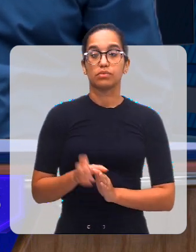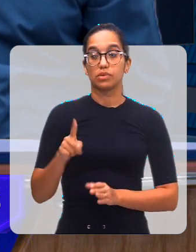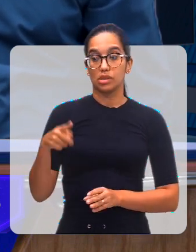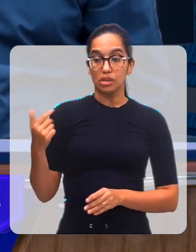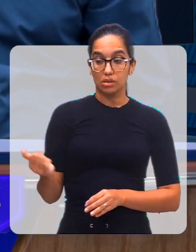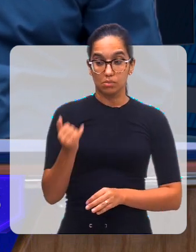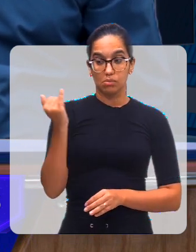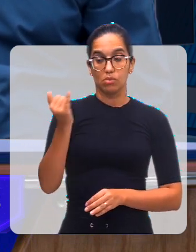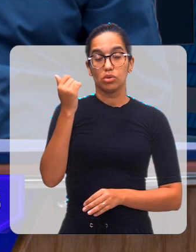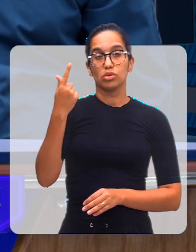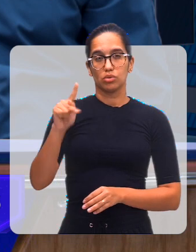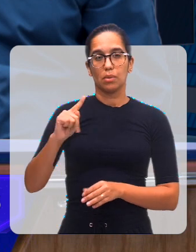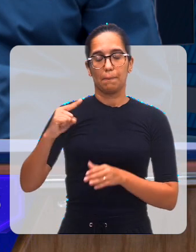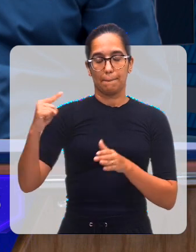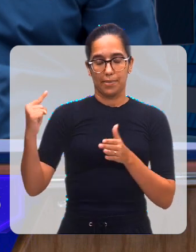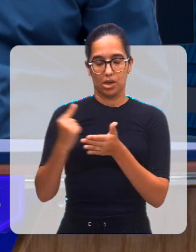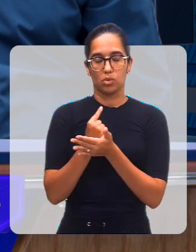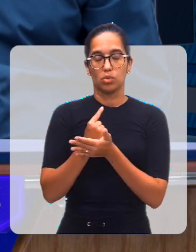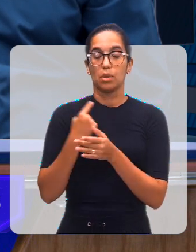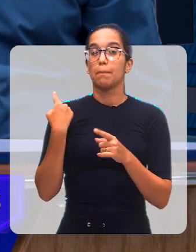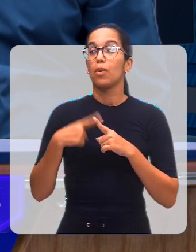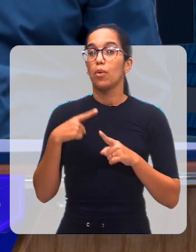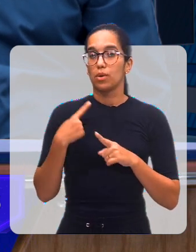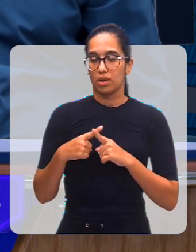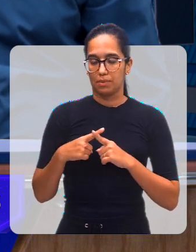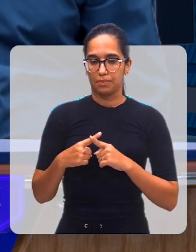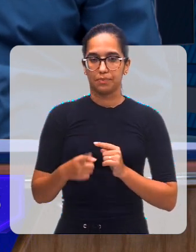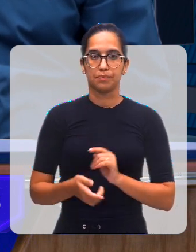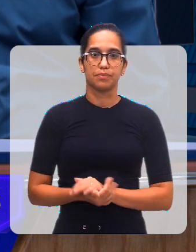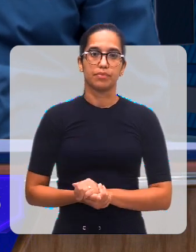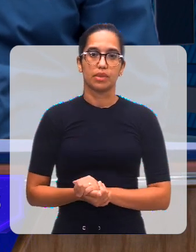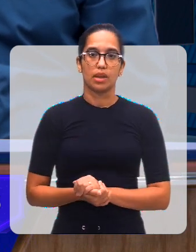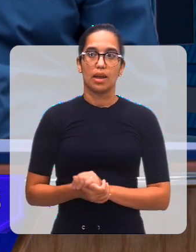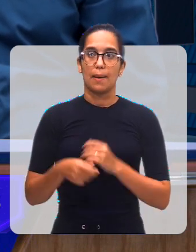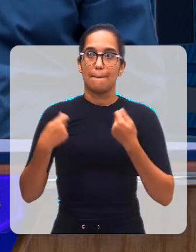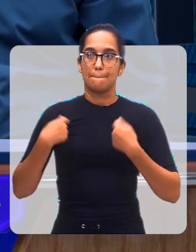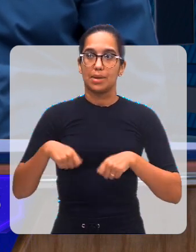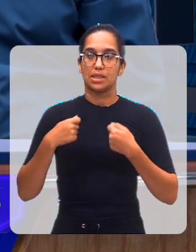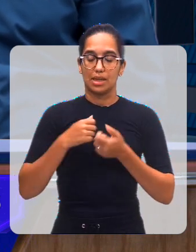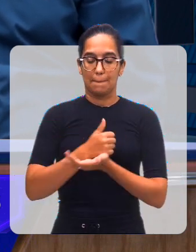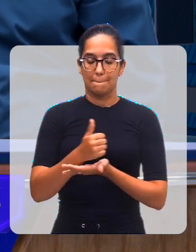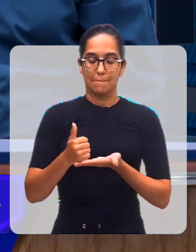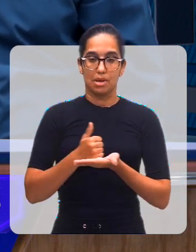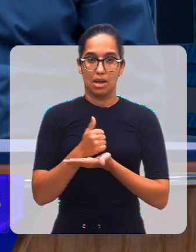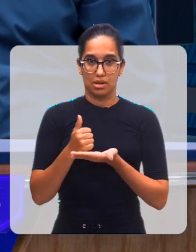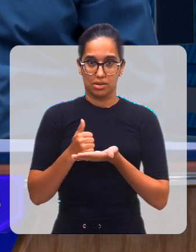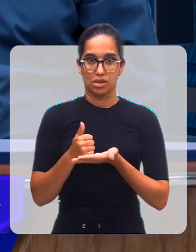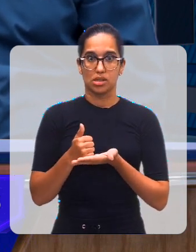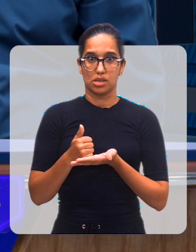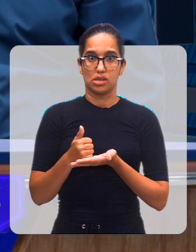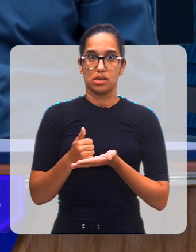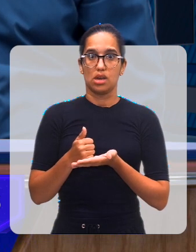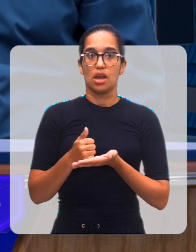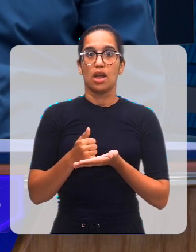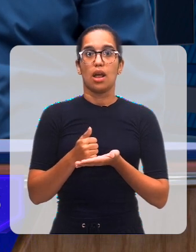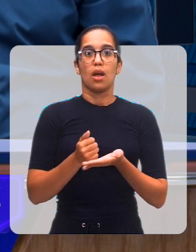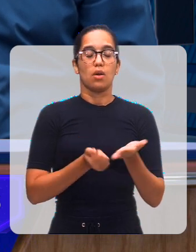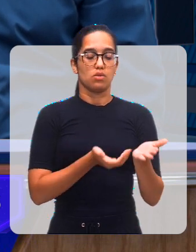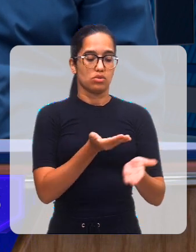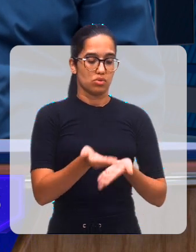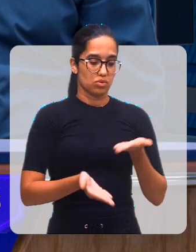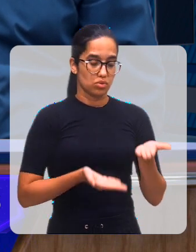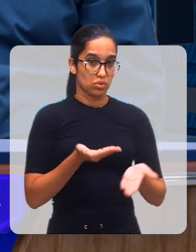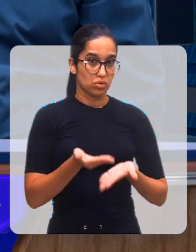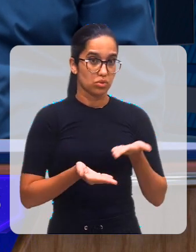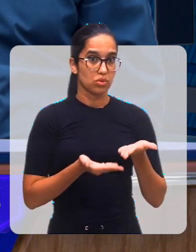É muito importante essa sua pergunta, porque esse serviço, ele precisa desse tripé, atendimento